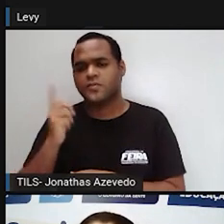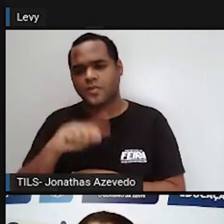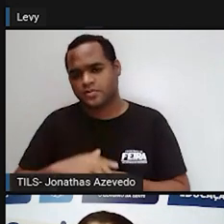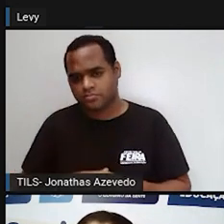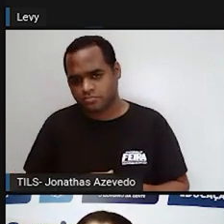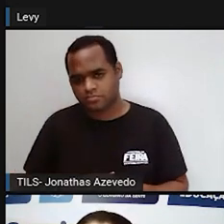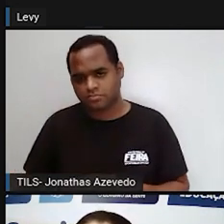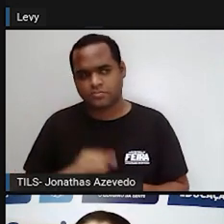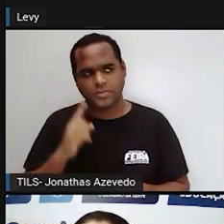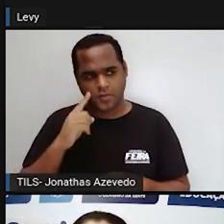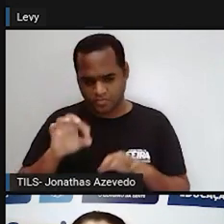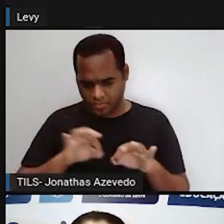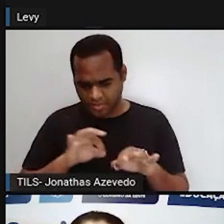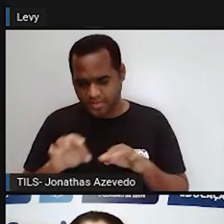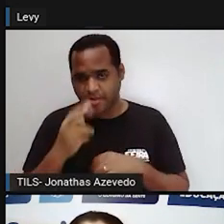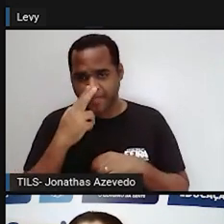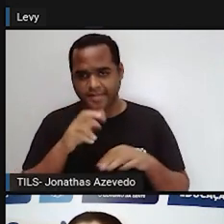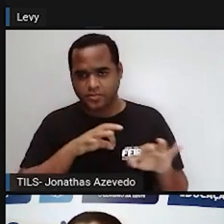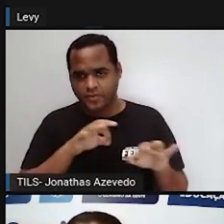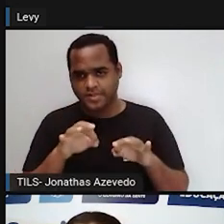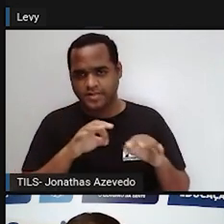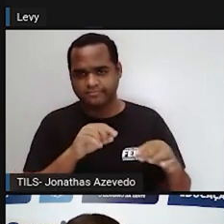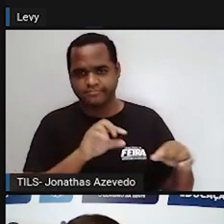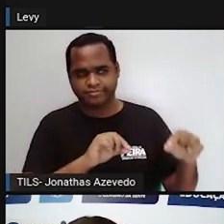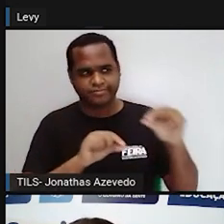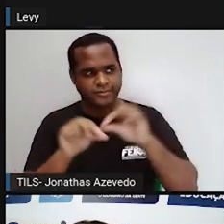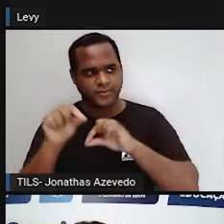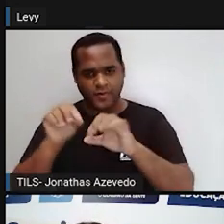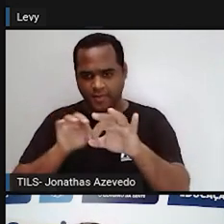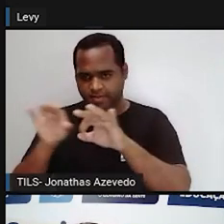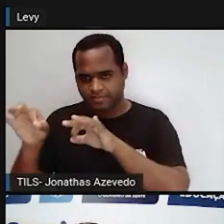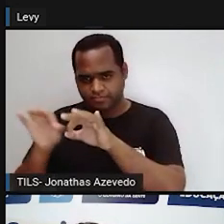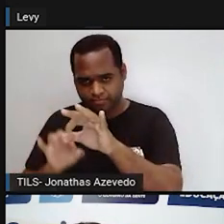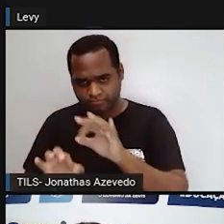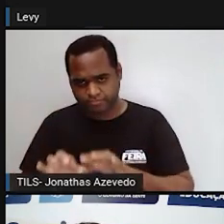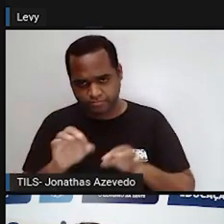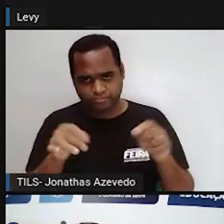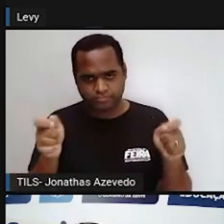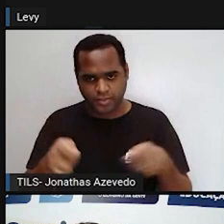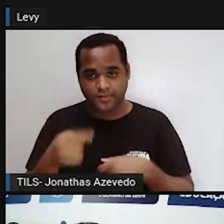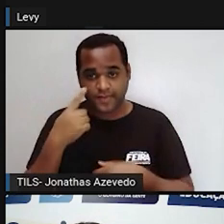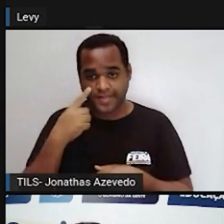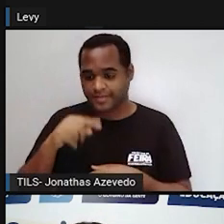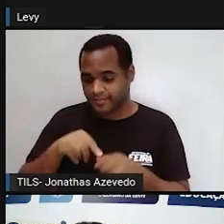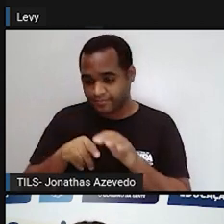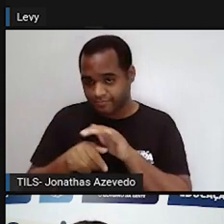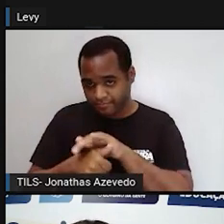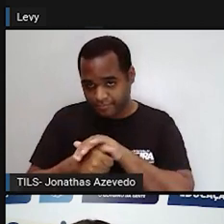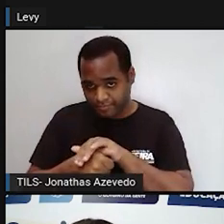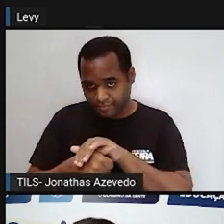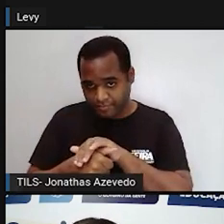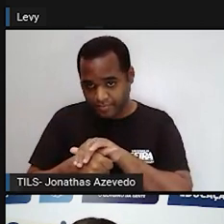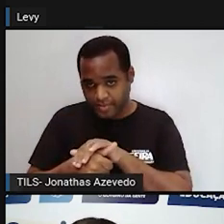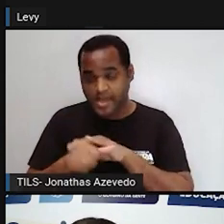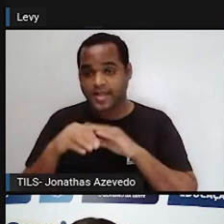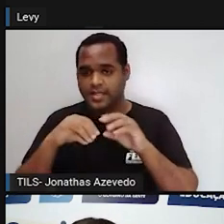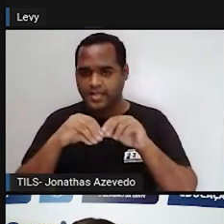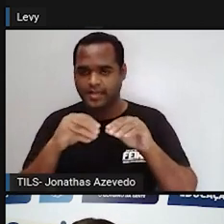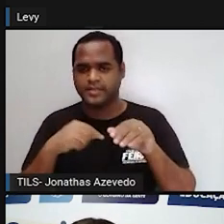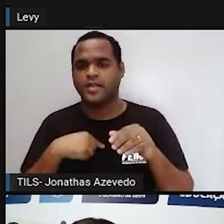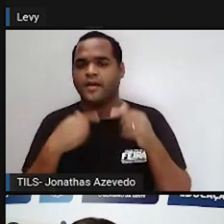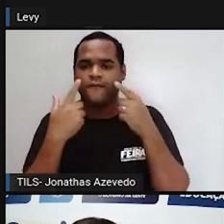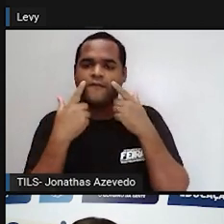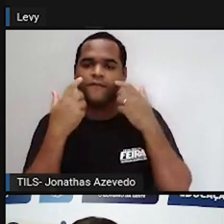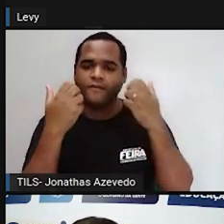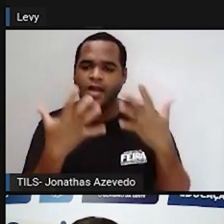cadeia é mais ou menos essa organização aqui que vocês estão vendo. Tem aqui, por exemplo, a tartaruga terrestre, ela vai lá e